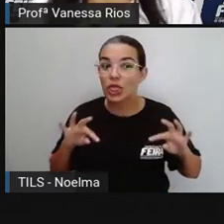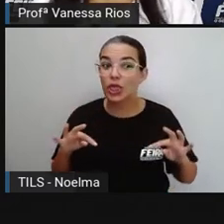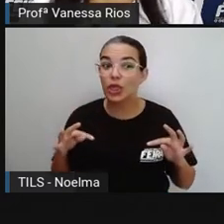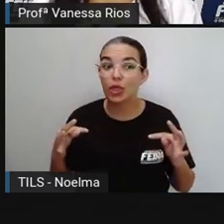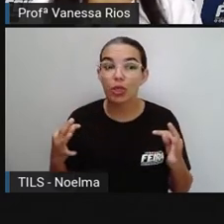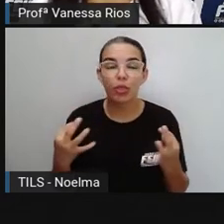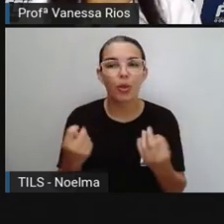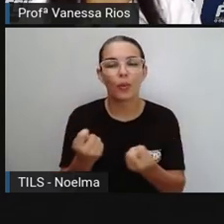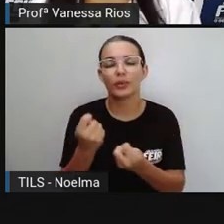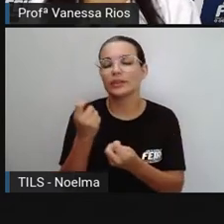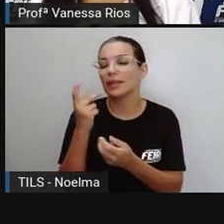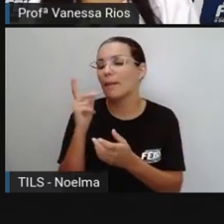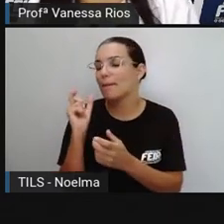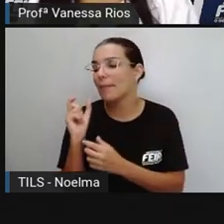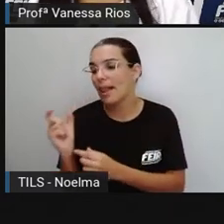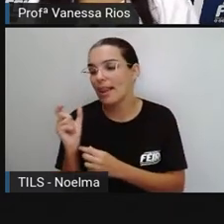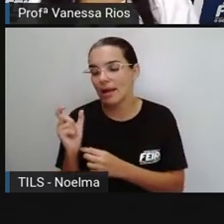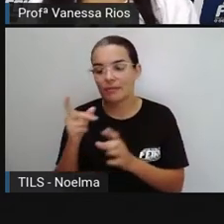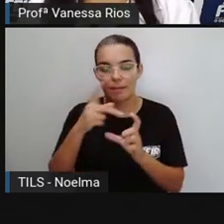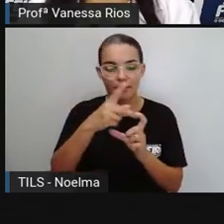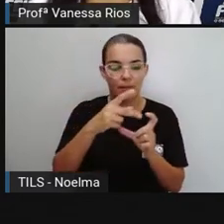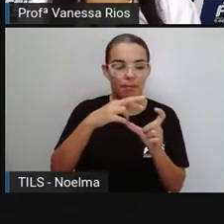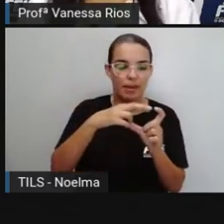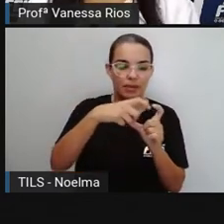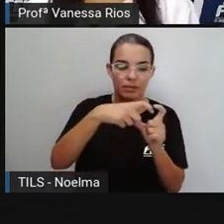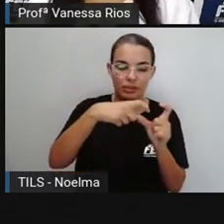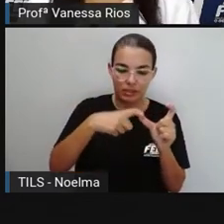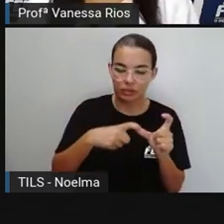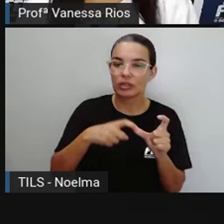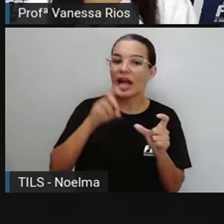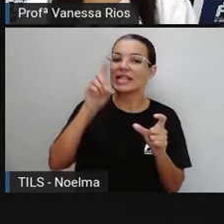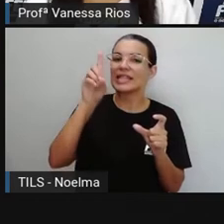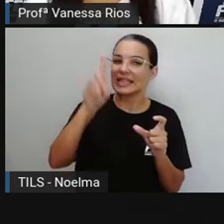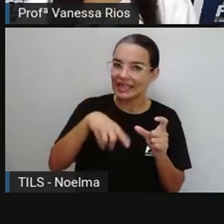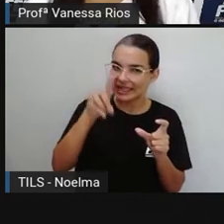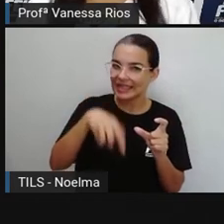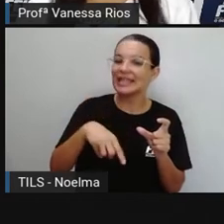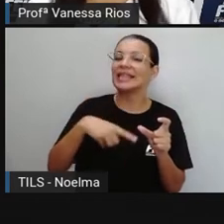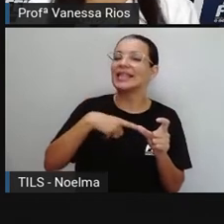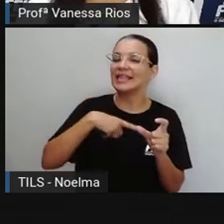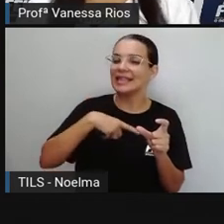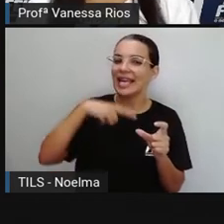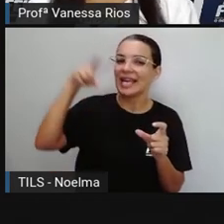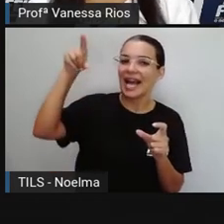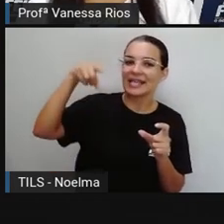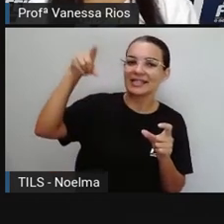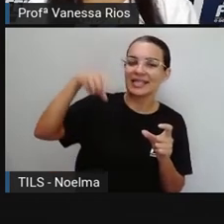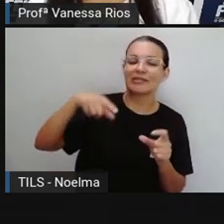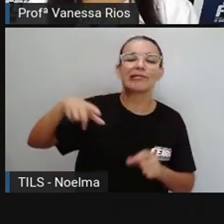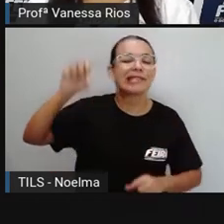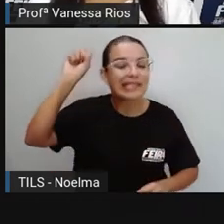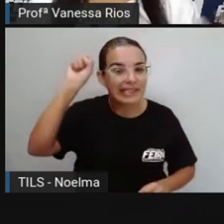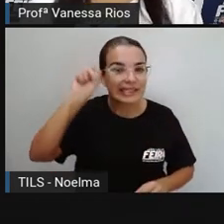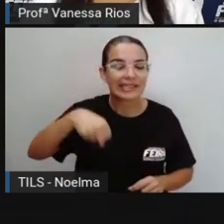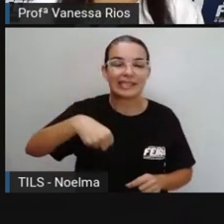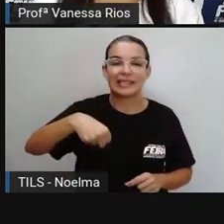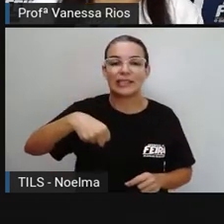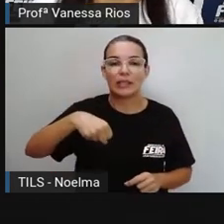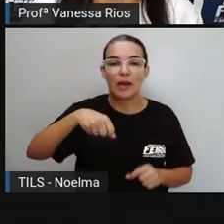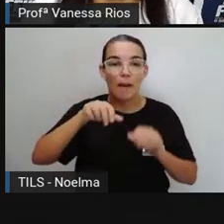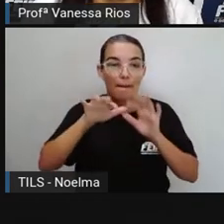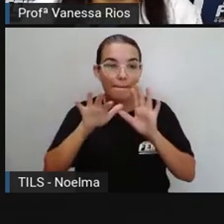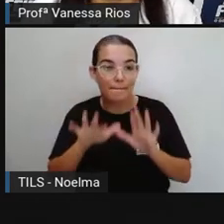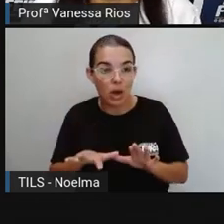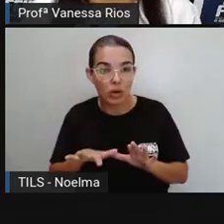palavra proparoxítona, ela é acentuada. A gente viu que o acento pode não aparecer